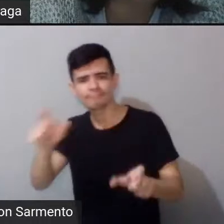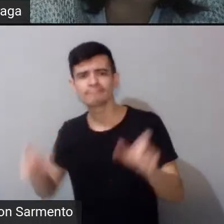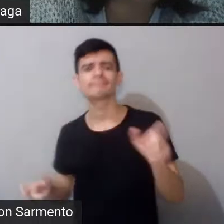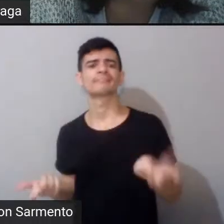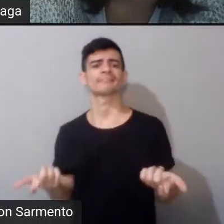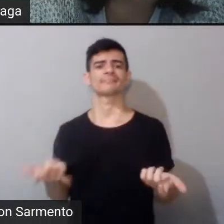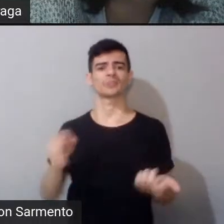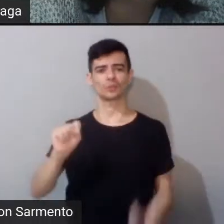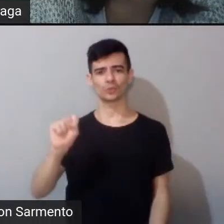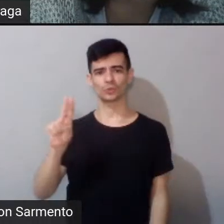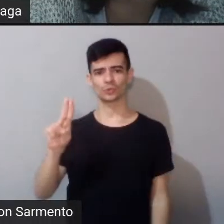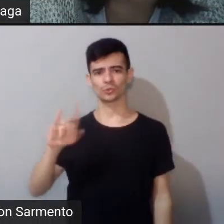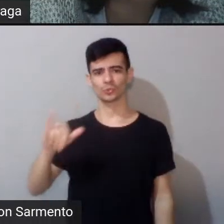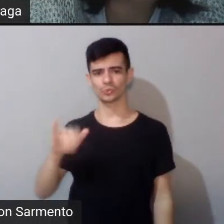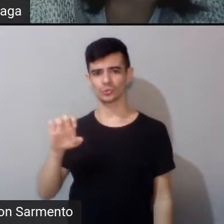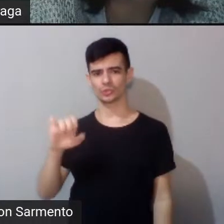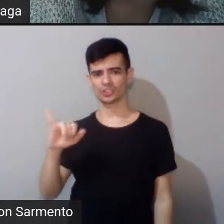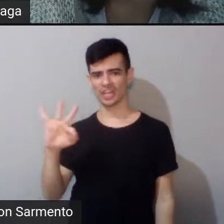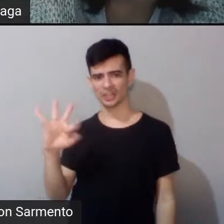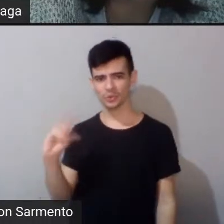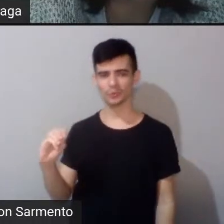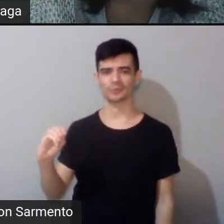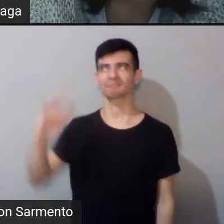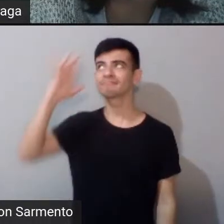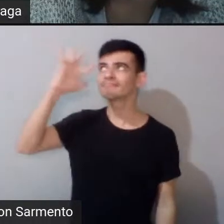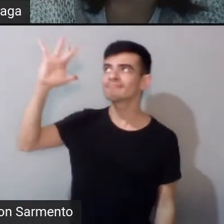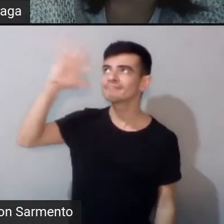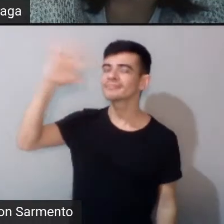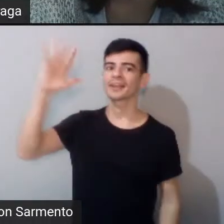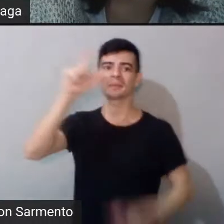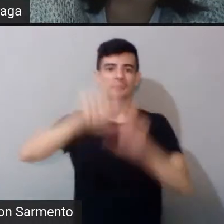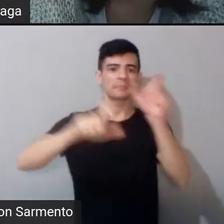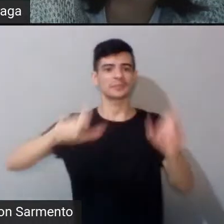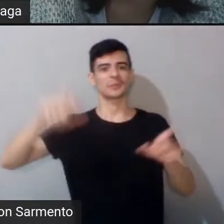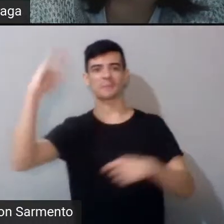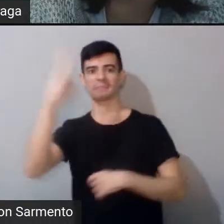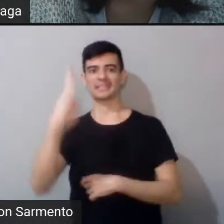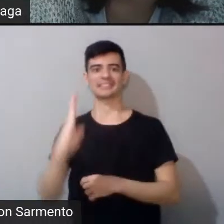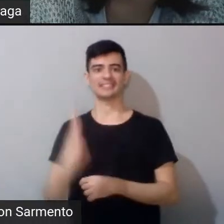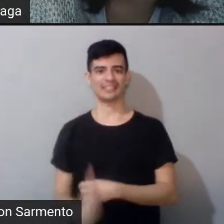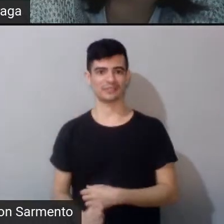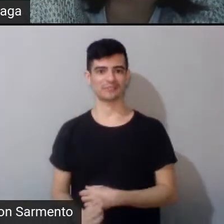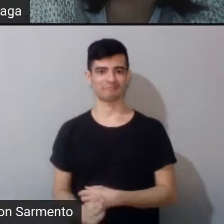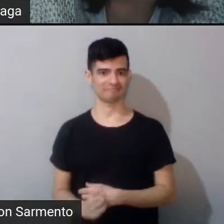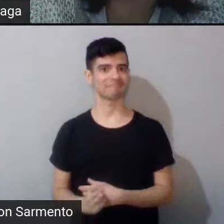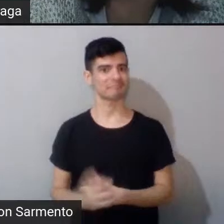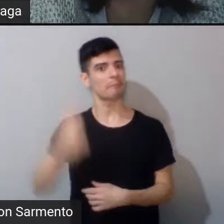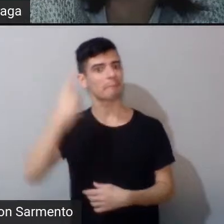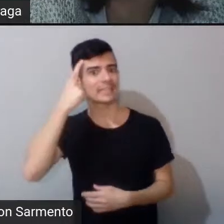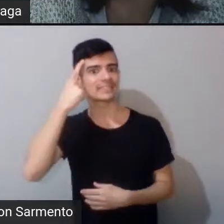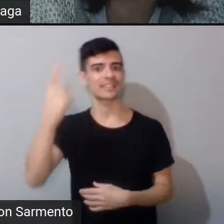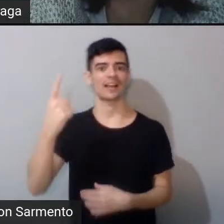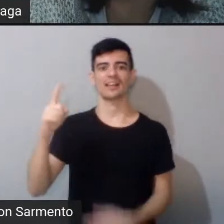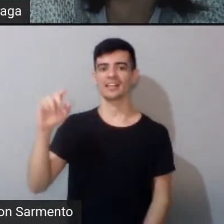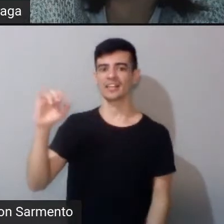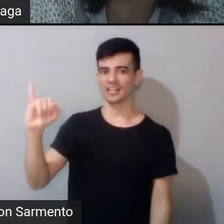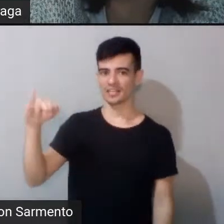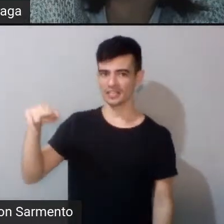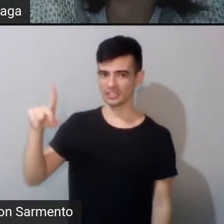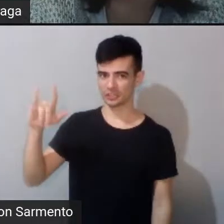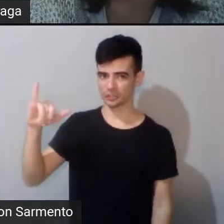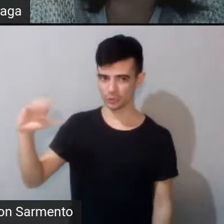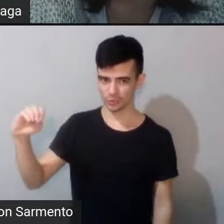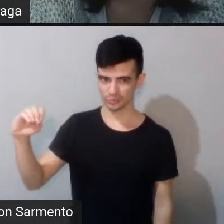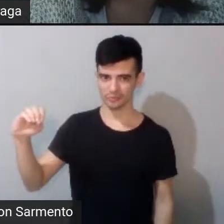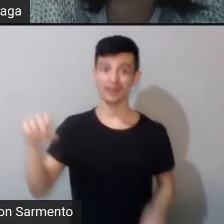imaginário do brasileiro em relação ao índio ou ao indígena, né? Comecei a pensar sobre como é que o